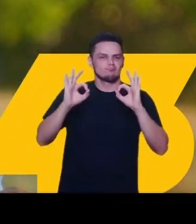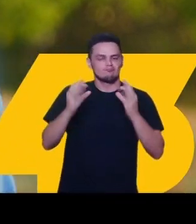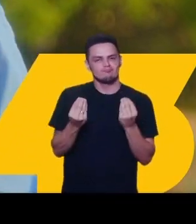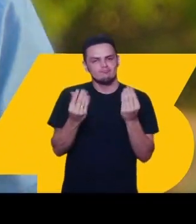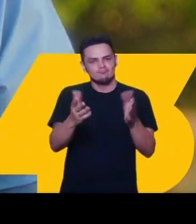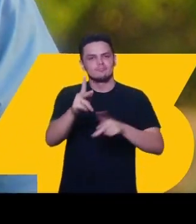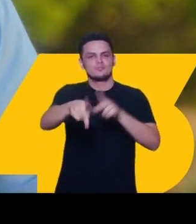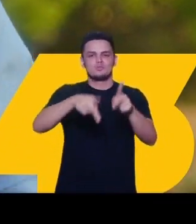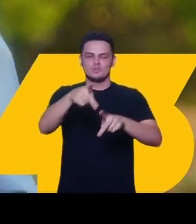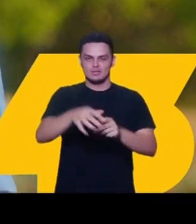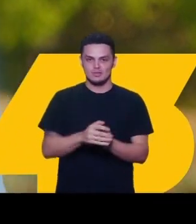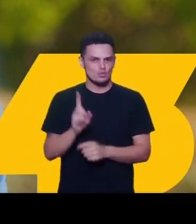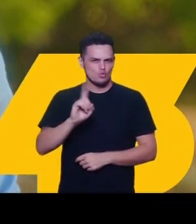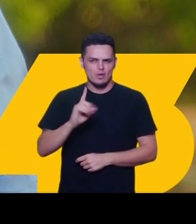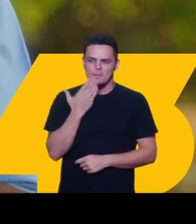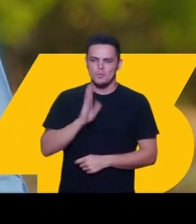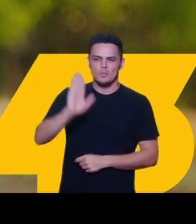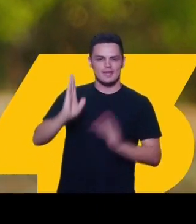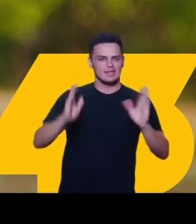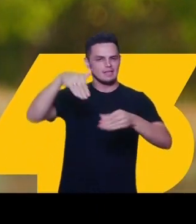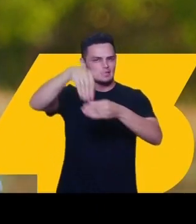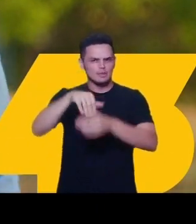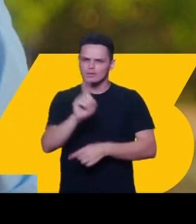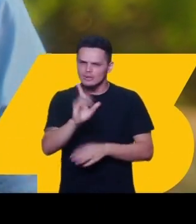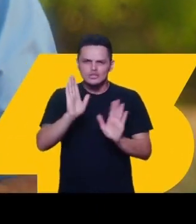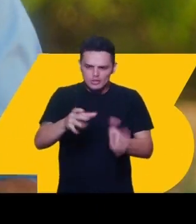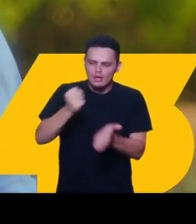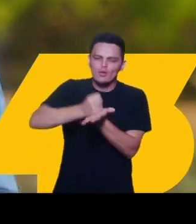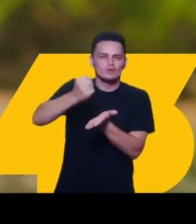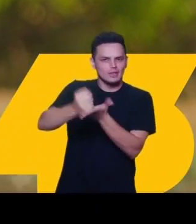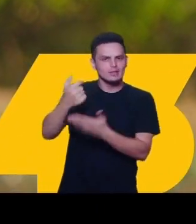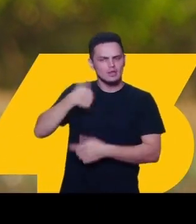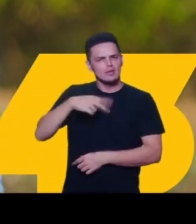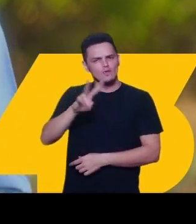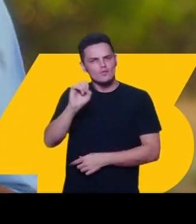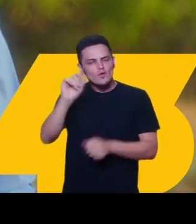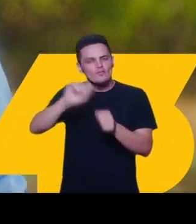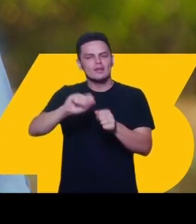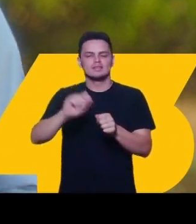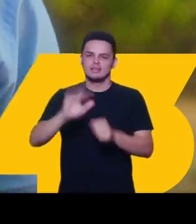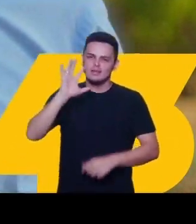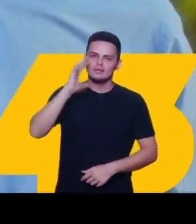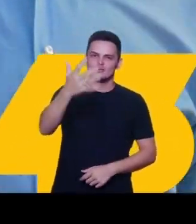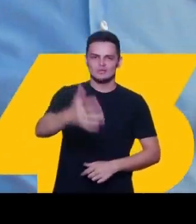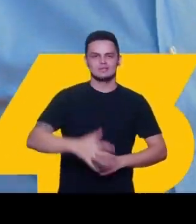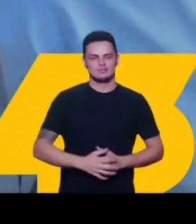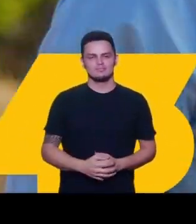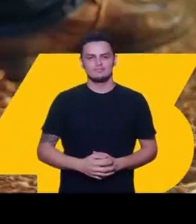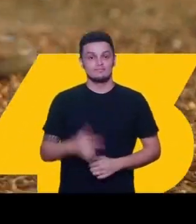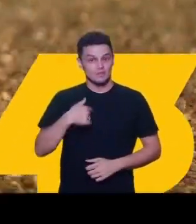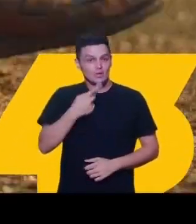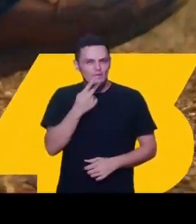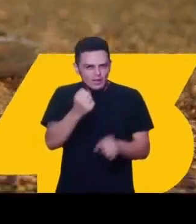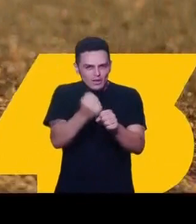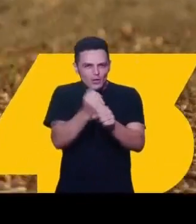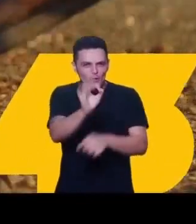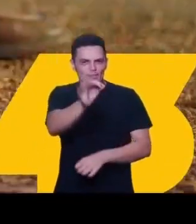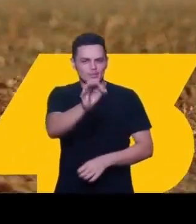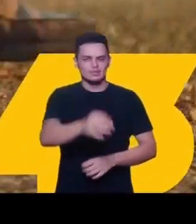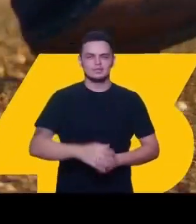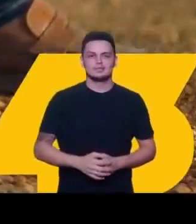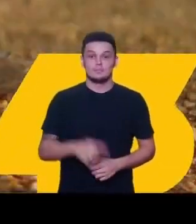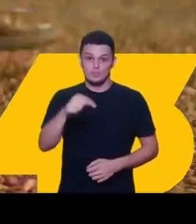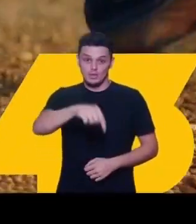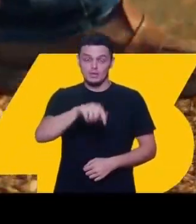disposição da população, não é promessa de campanha. Já está contratado e eu vou fazer acontecer. Eu disse, foi